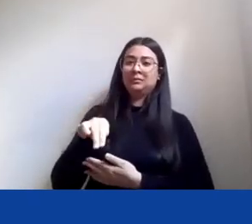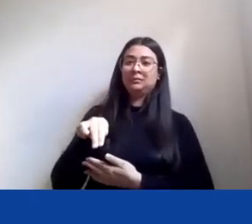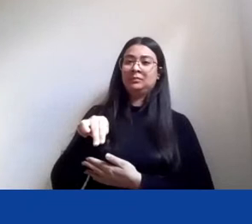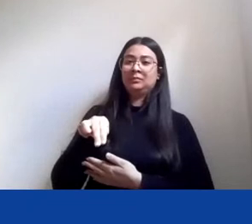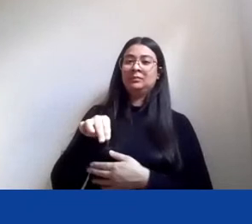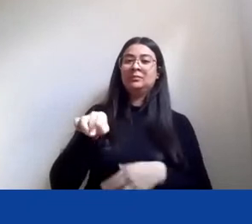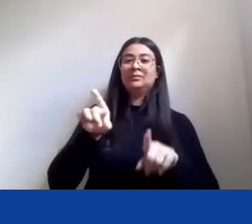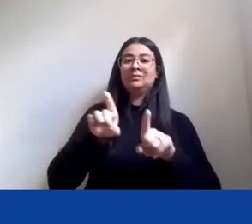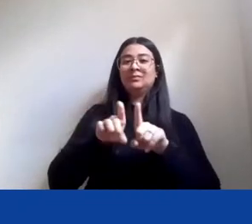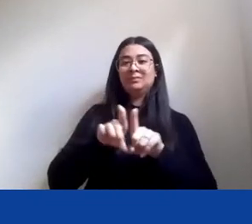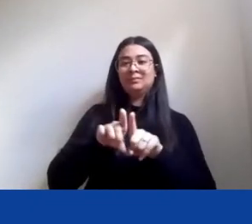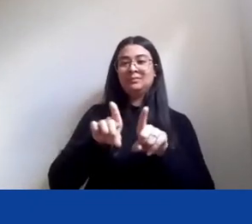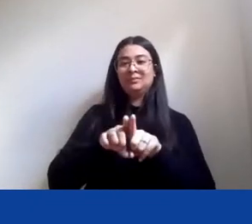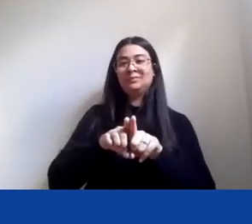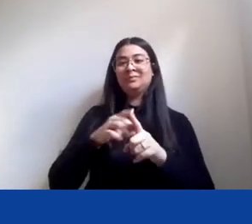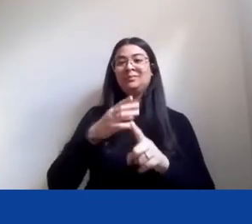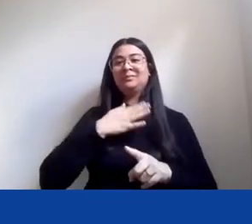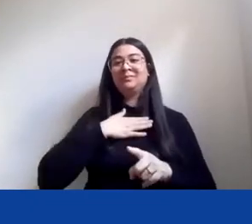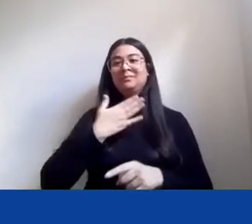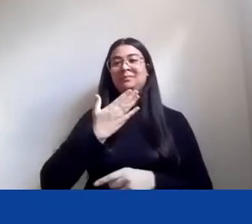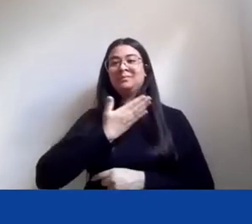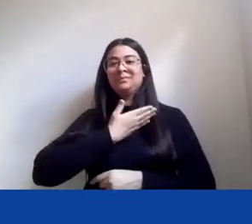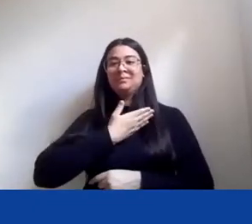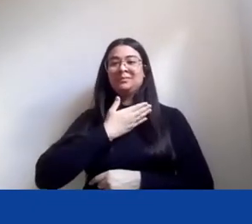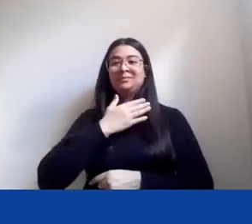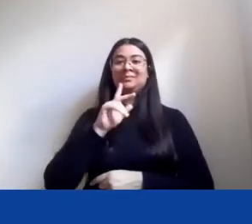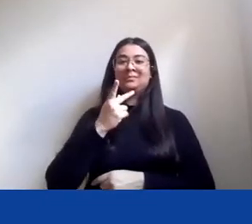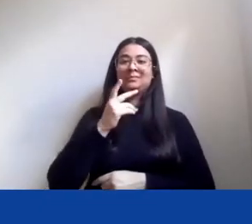com quem eu tenho uma relação amorosa,